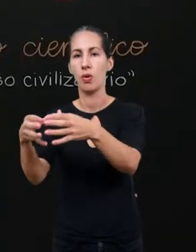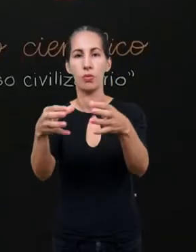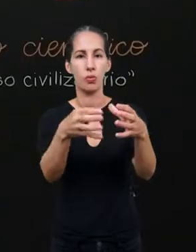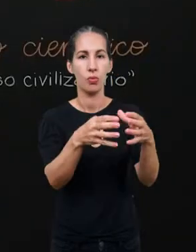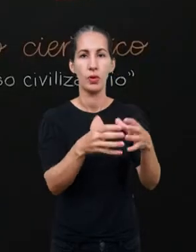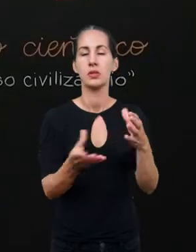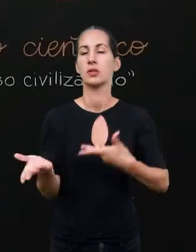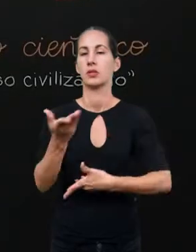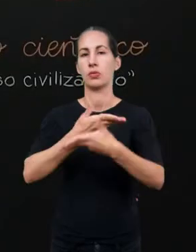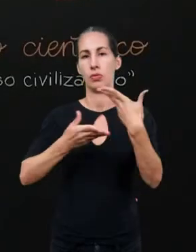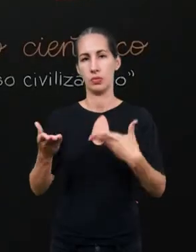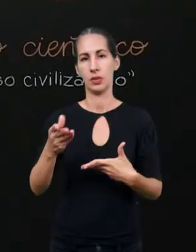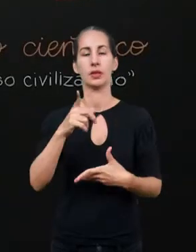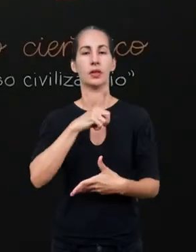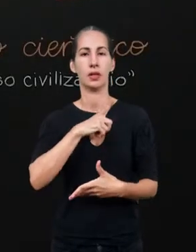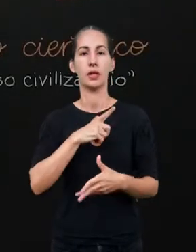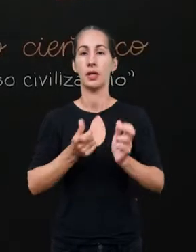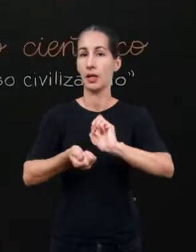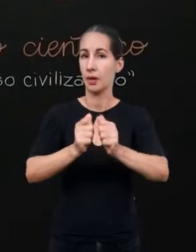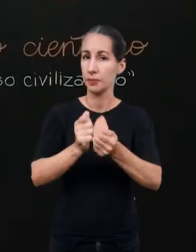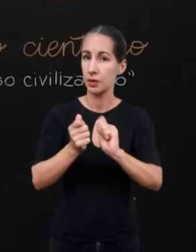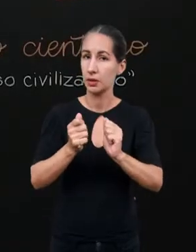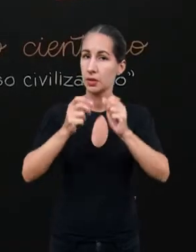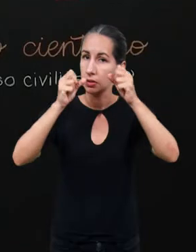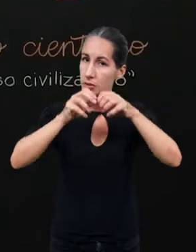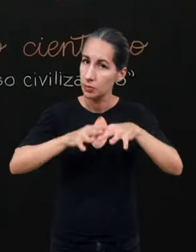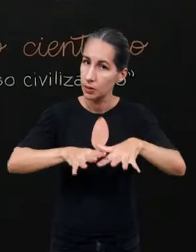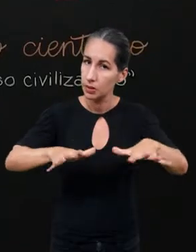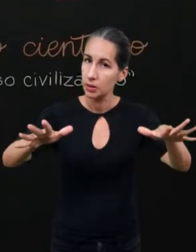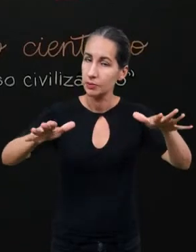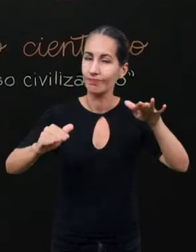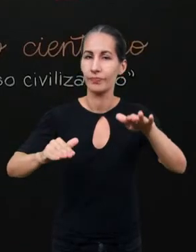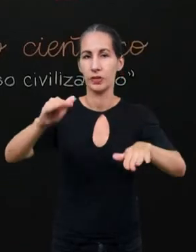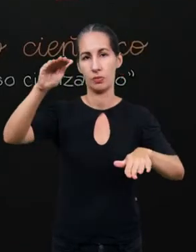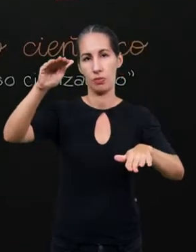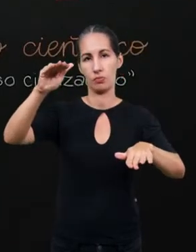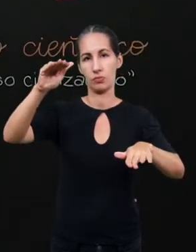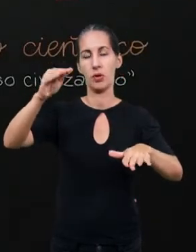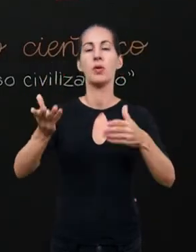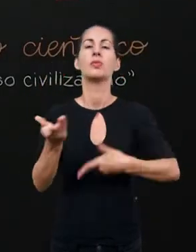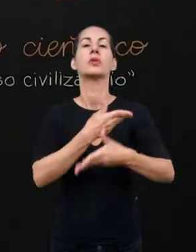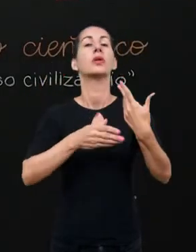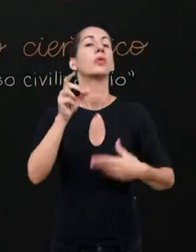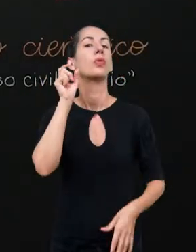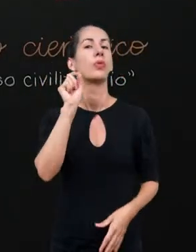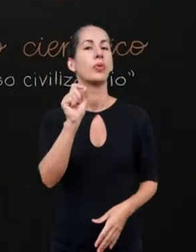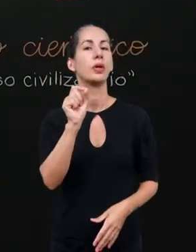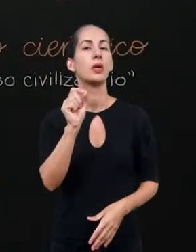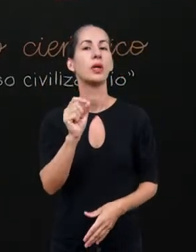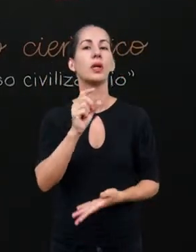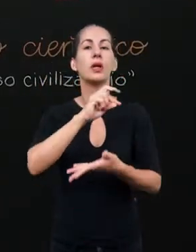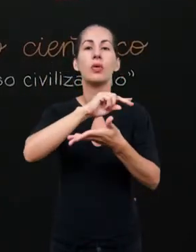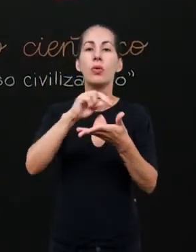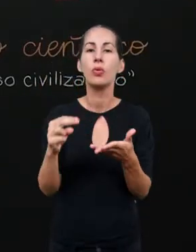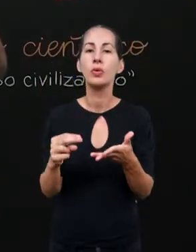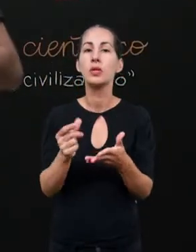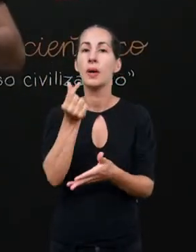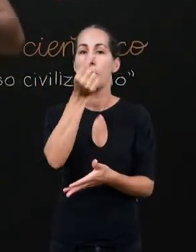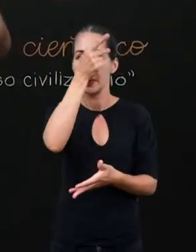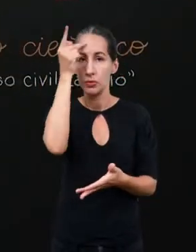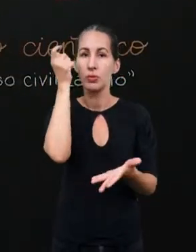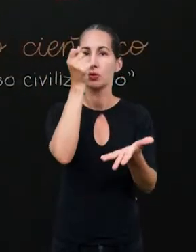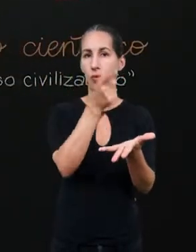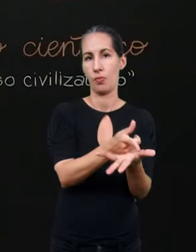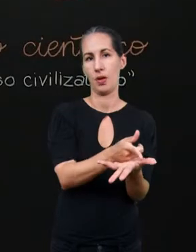exploradas. Então este capitalismo vai se expandir de forma desigual. Buscando o quê? Mercado consumidor.